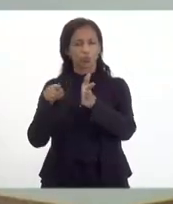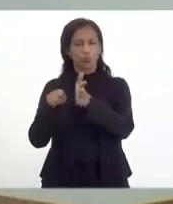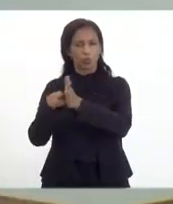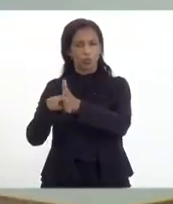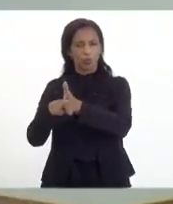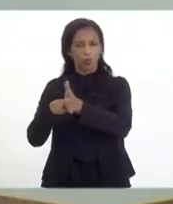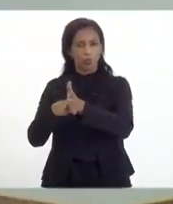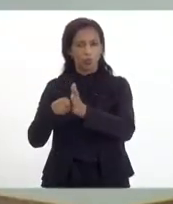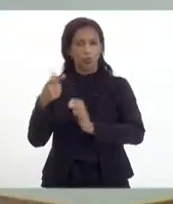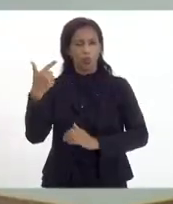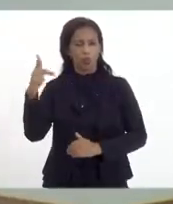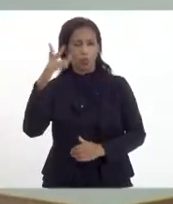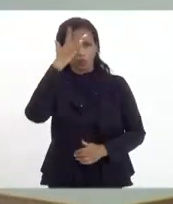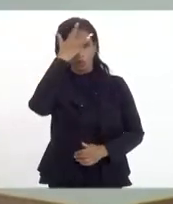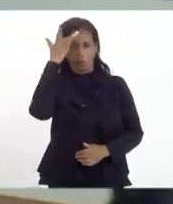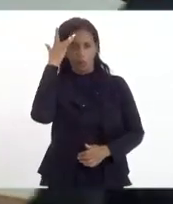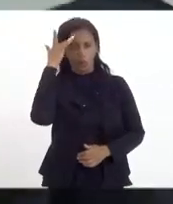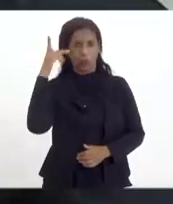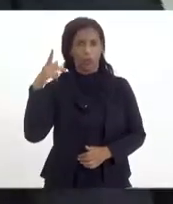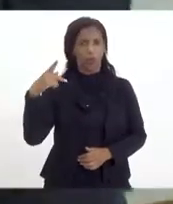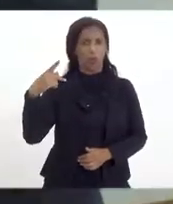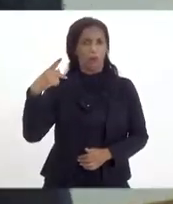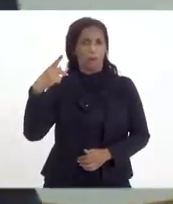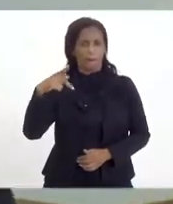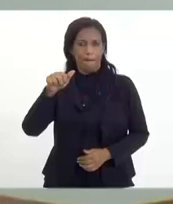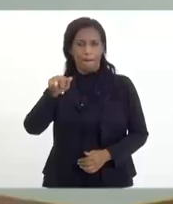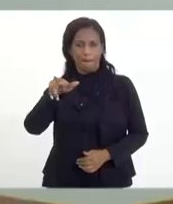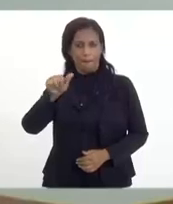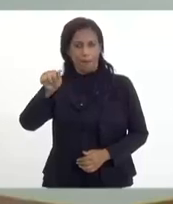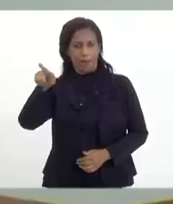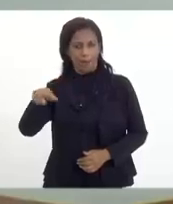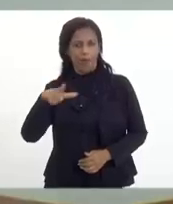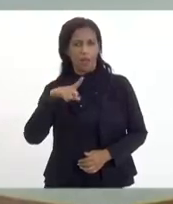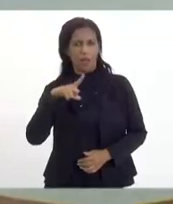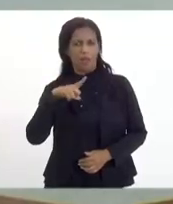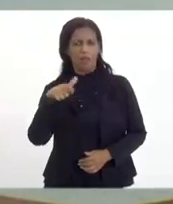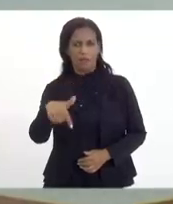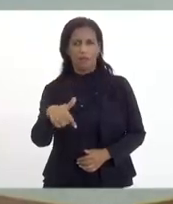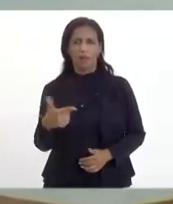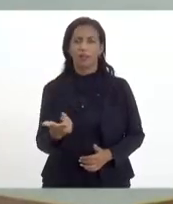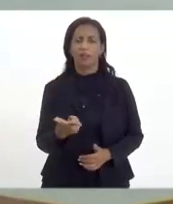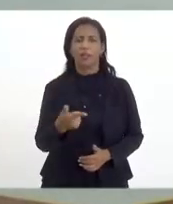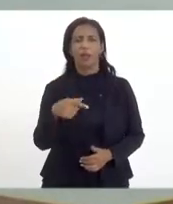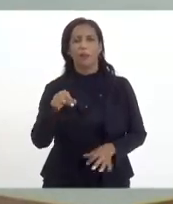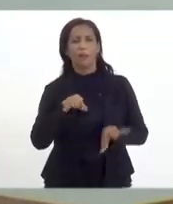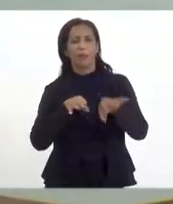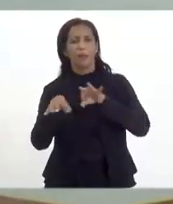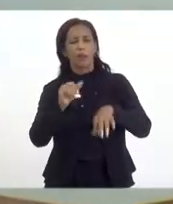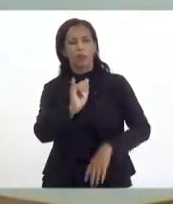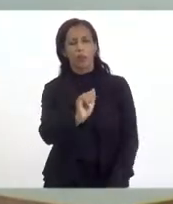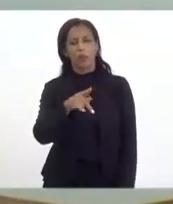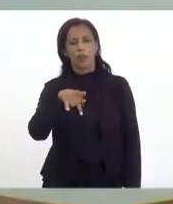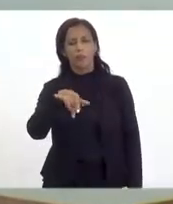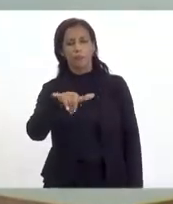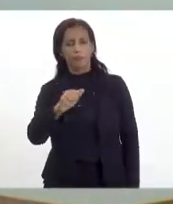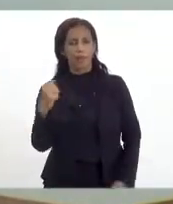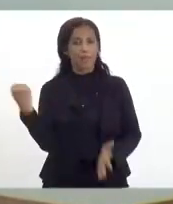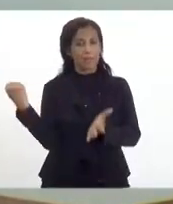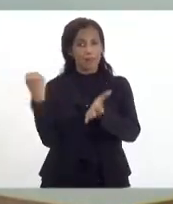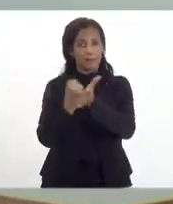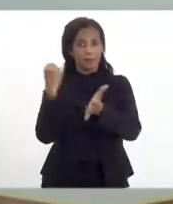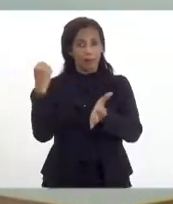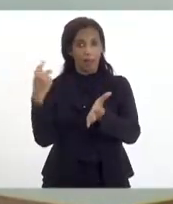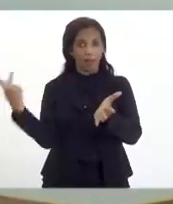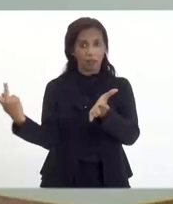outro professor da Universidade Federal do Paraná, vai sair agora em um livro do próprio IPEA, organizado pelo IPEA, esses impactos